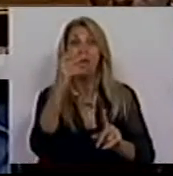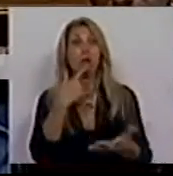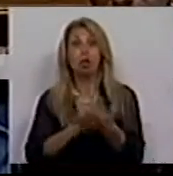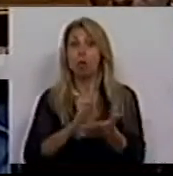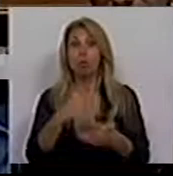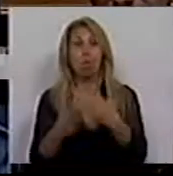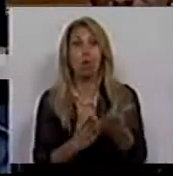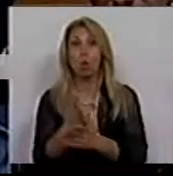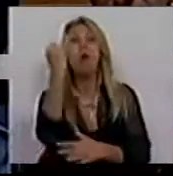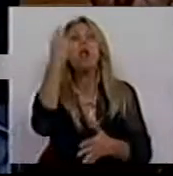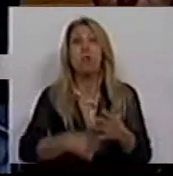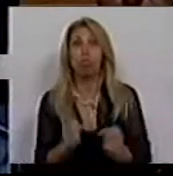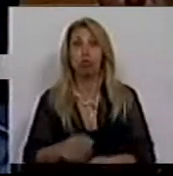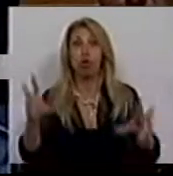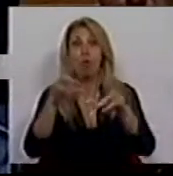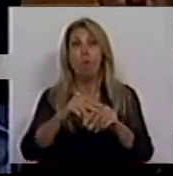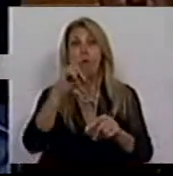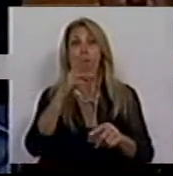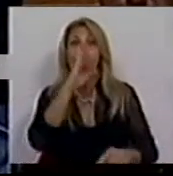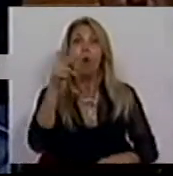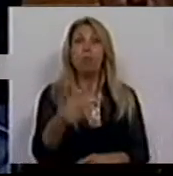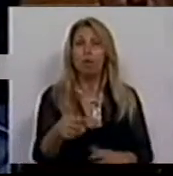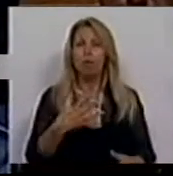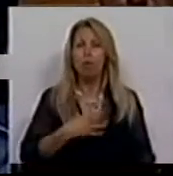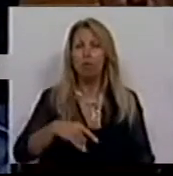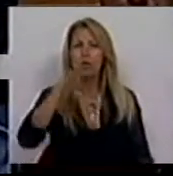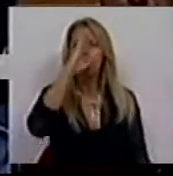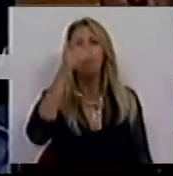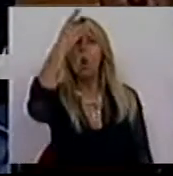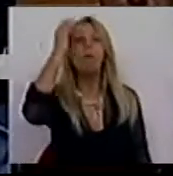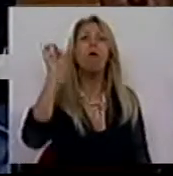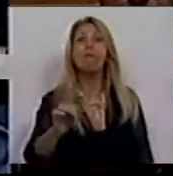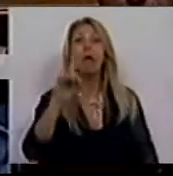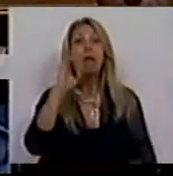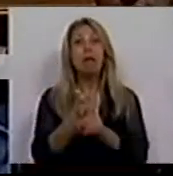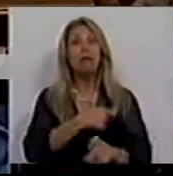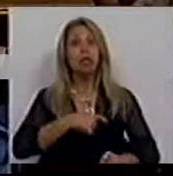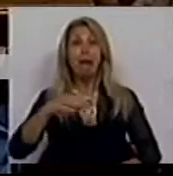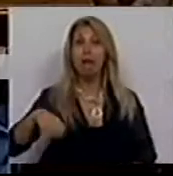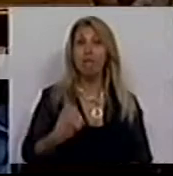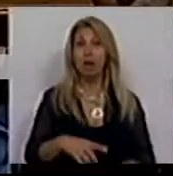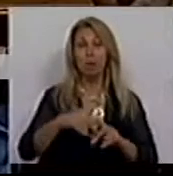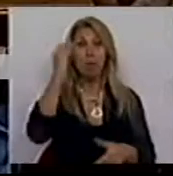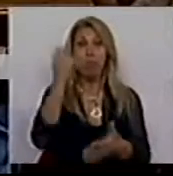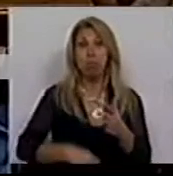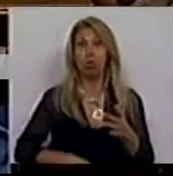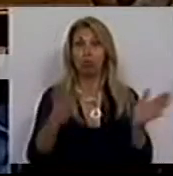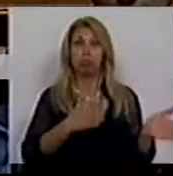combustíveis, e já agora gostava de saber qual é a sua opinião sobre a Fiscalidade Verde e mais este imposto sobre a em Portugal.